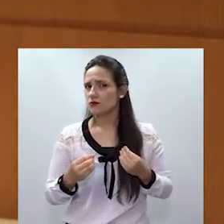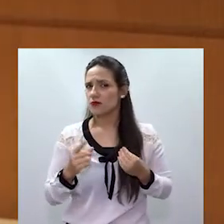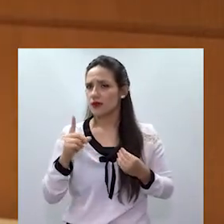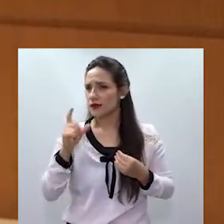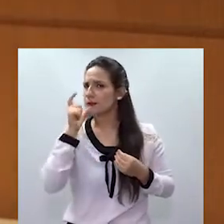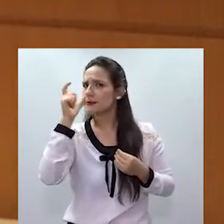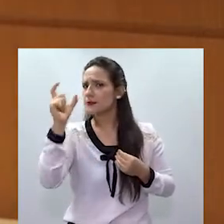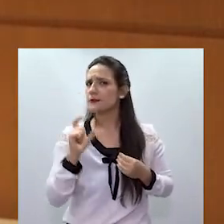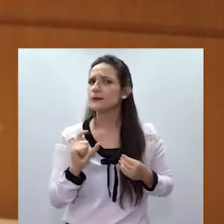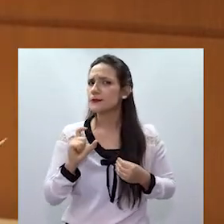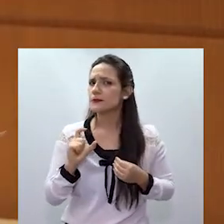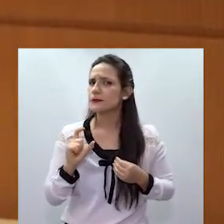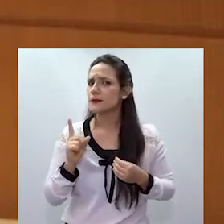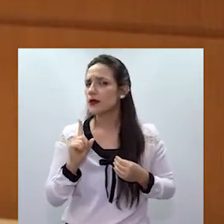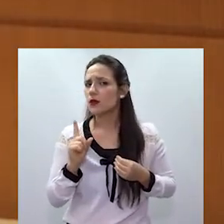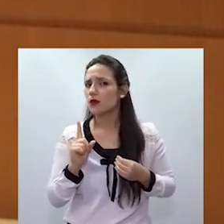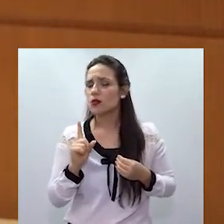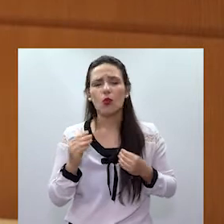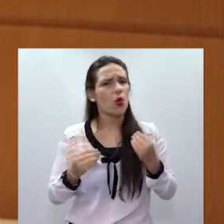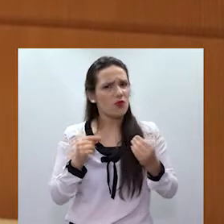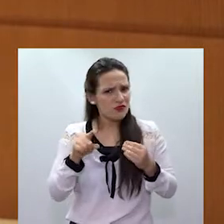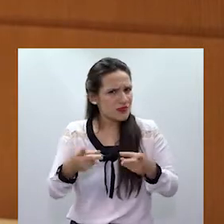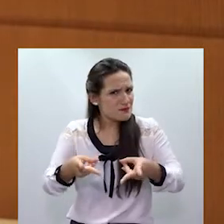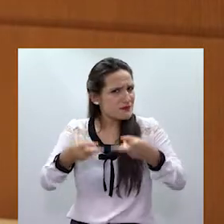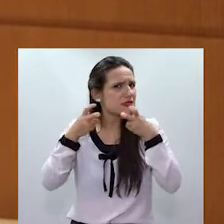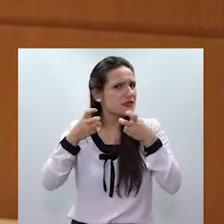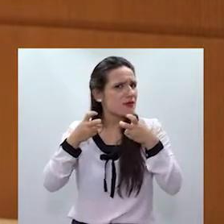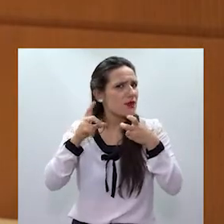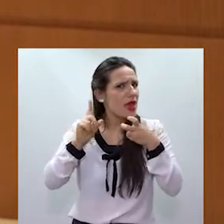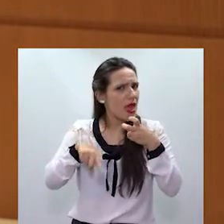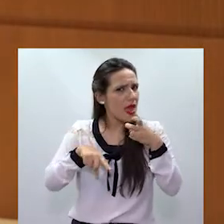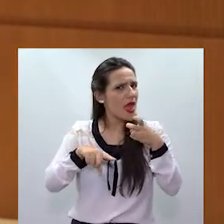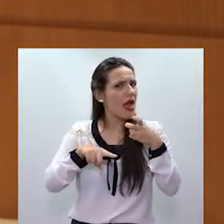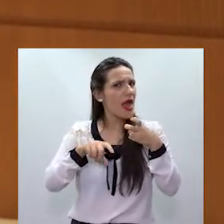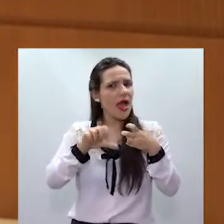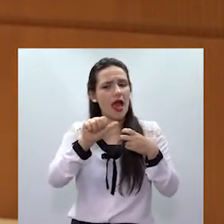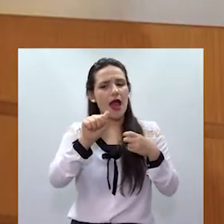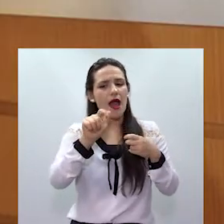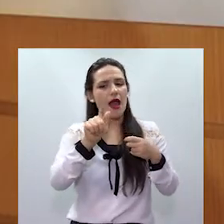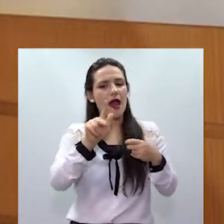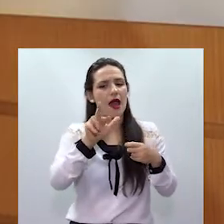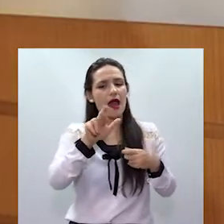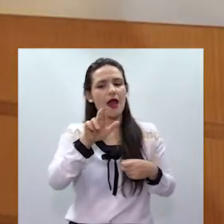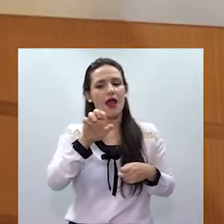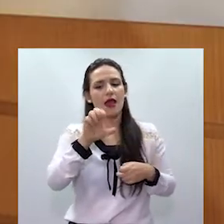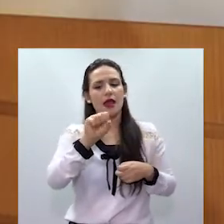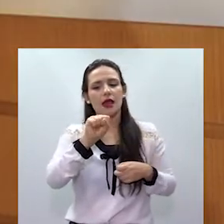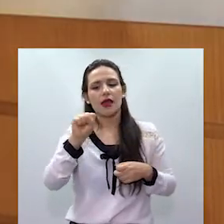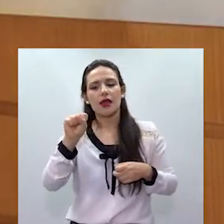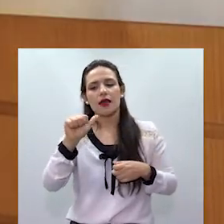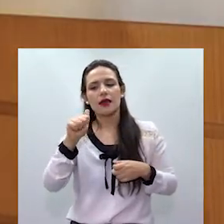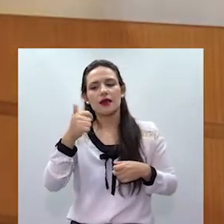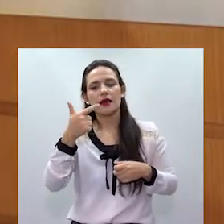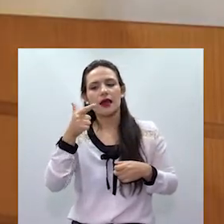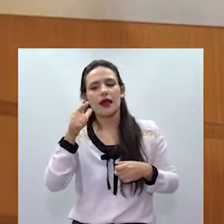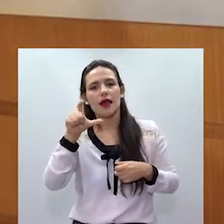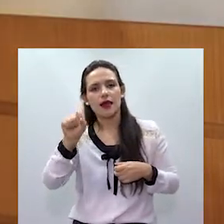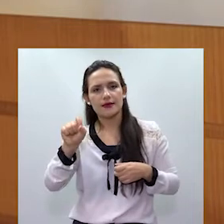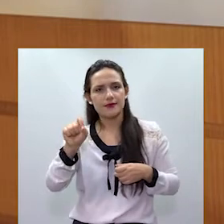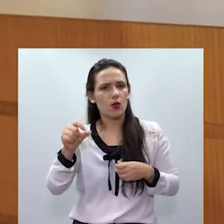uma agressão verbal pode culminar numa agressão, numa violência muito maior. Então, como enxergar isso? É o que a gente costuma dizer.